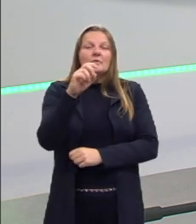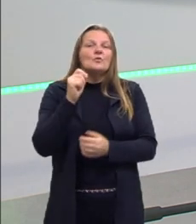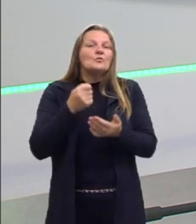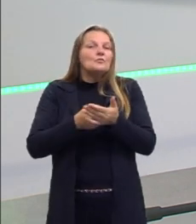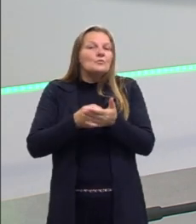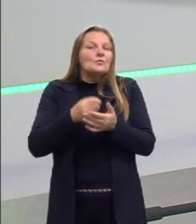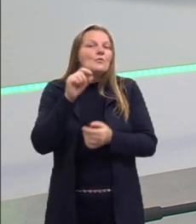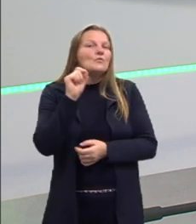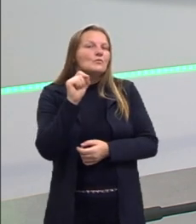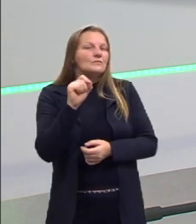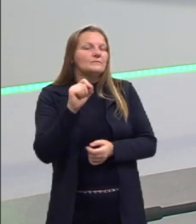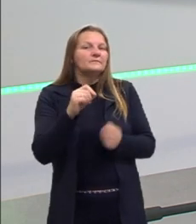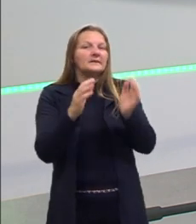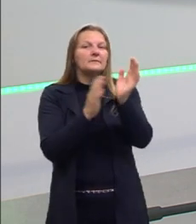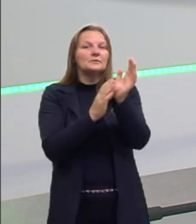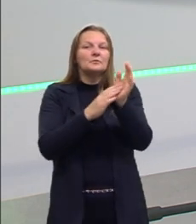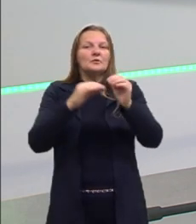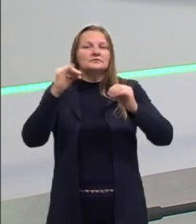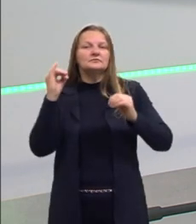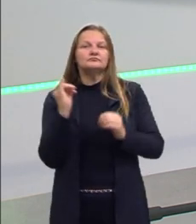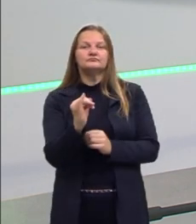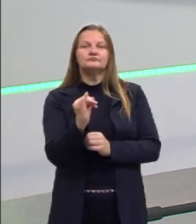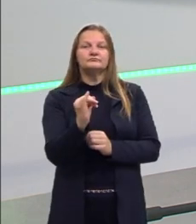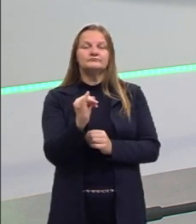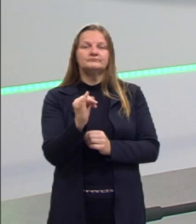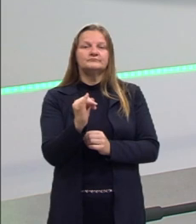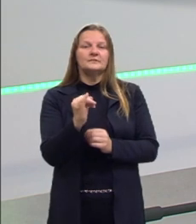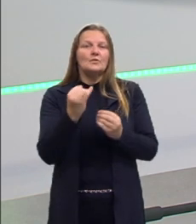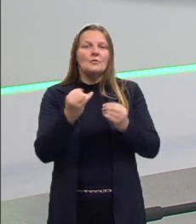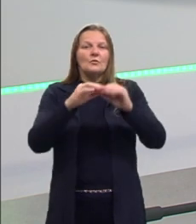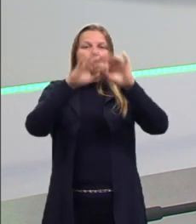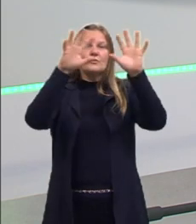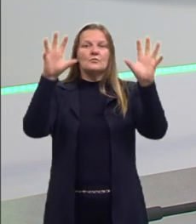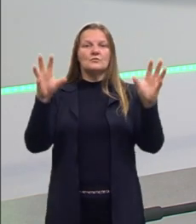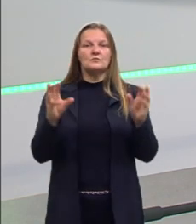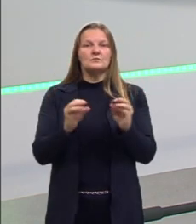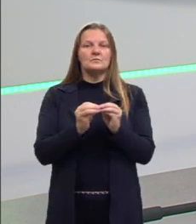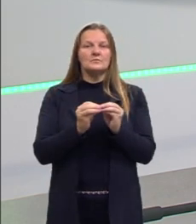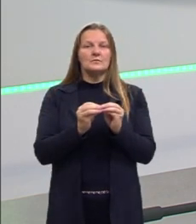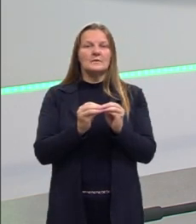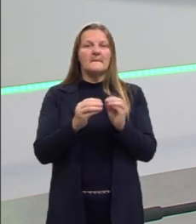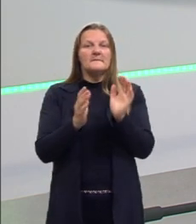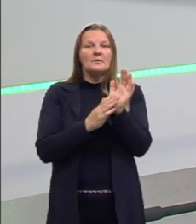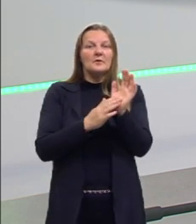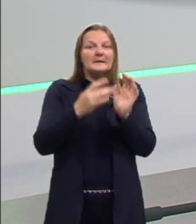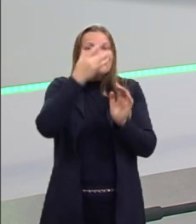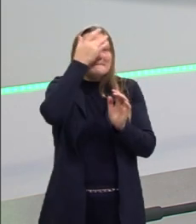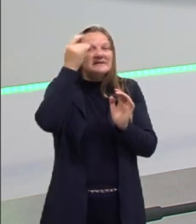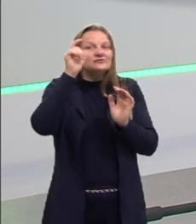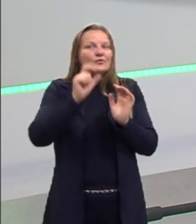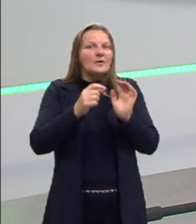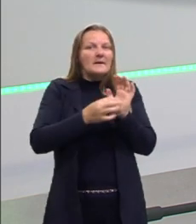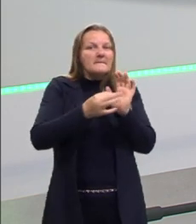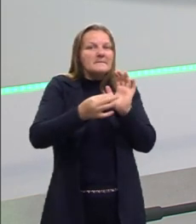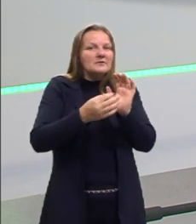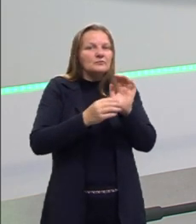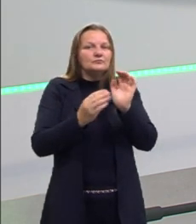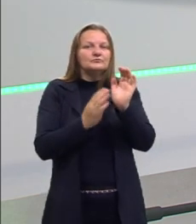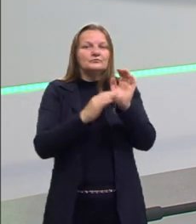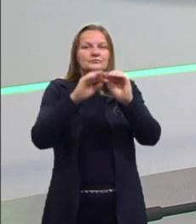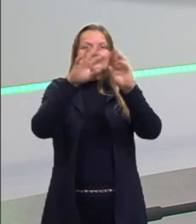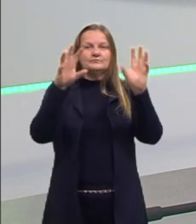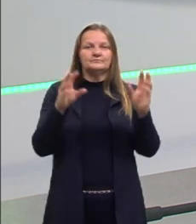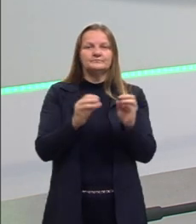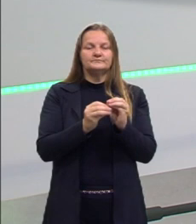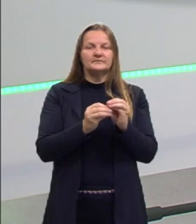uma proposta de intervenção na conclusão. Então a conclusão é onde a gente já está